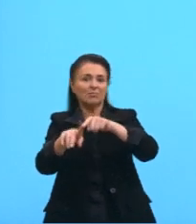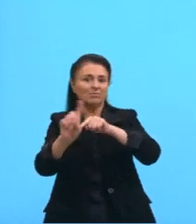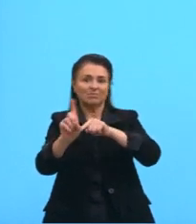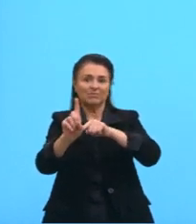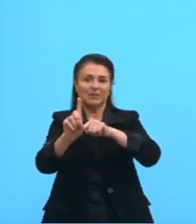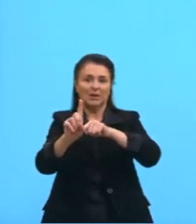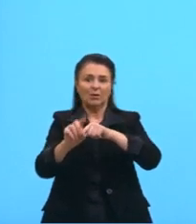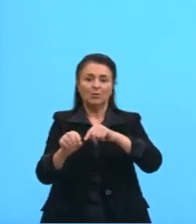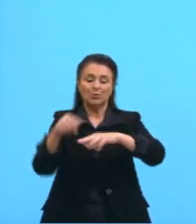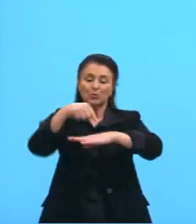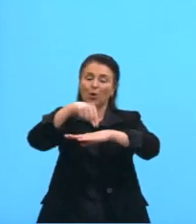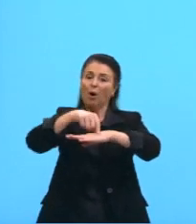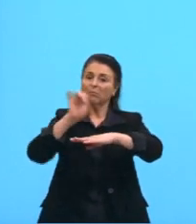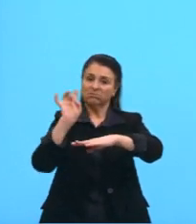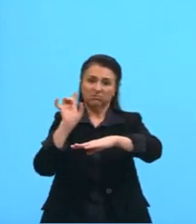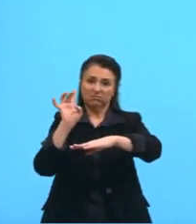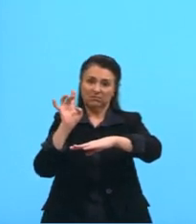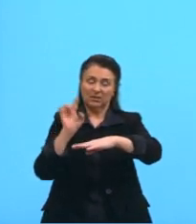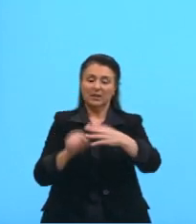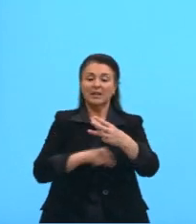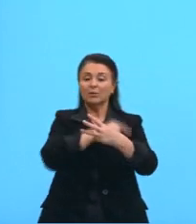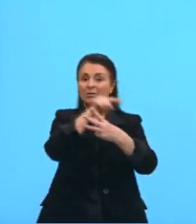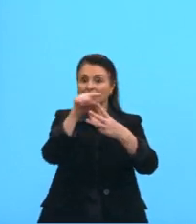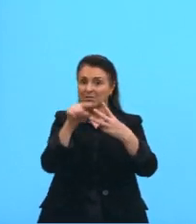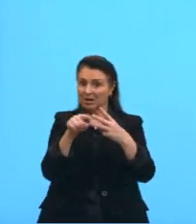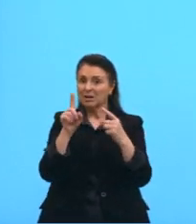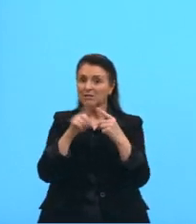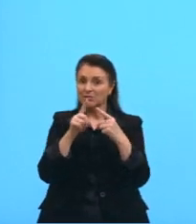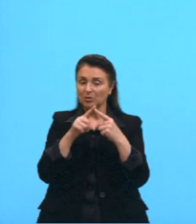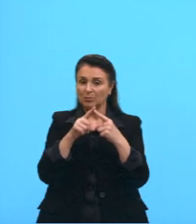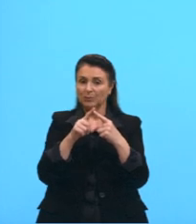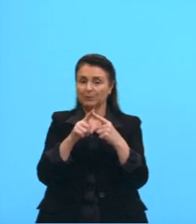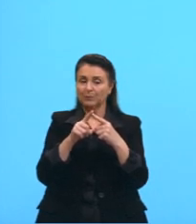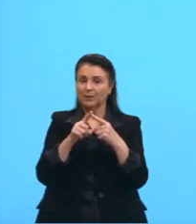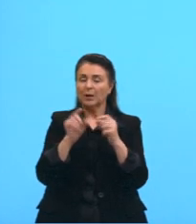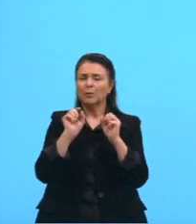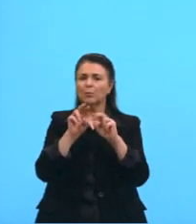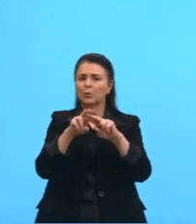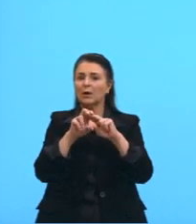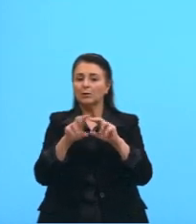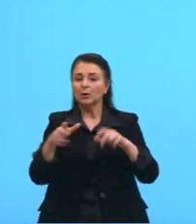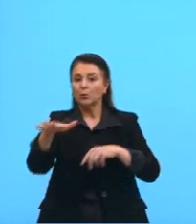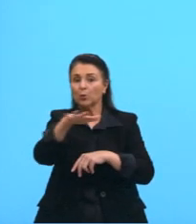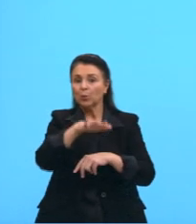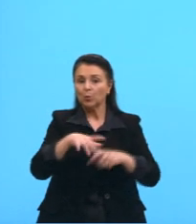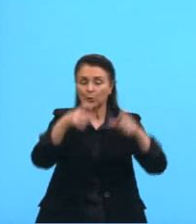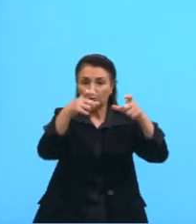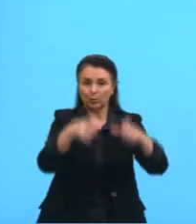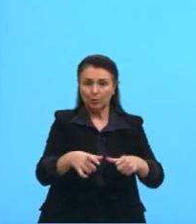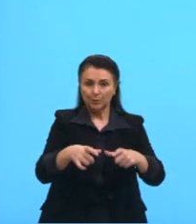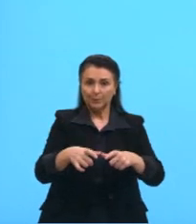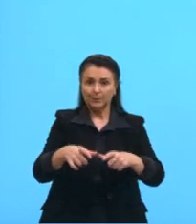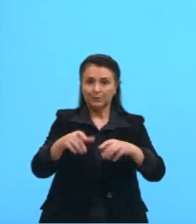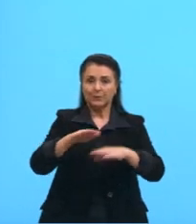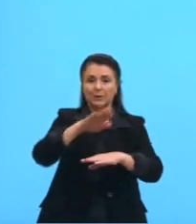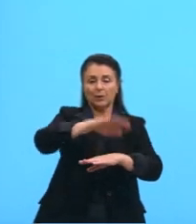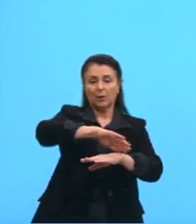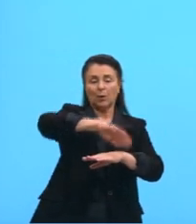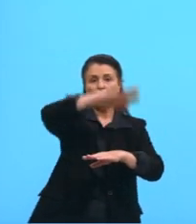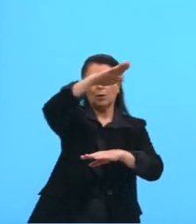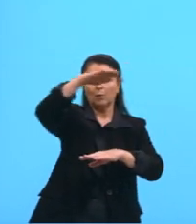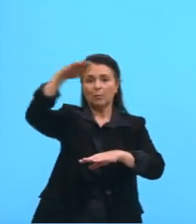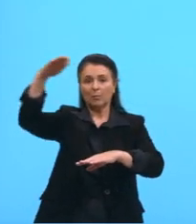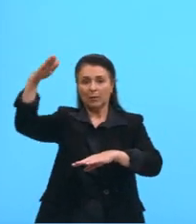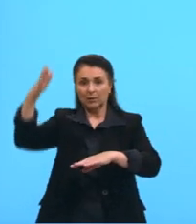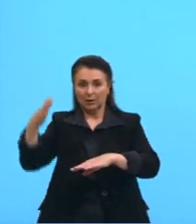dividido nessas três, mas principalmente uma localização. Vamos pegar aqui esse, o dois, ó, o dois. Planaltos e japadas da